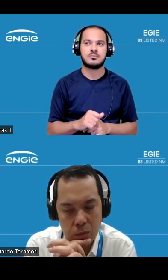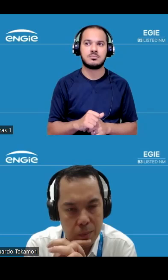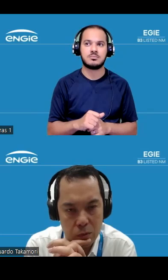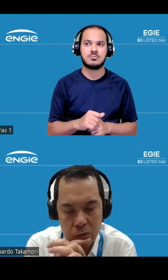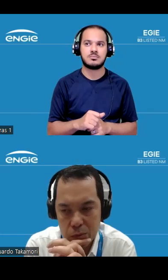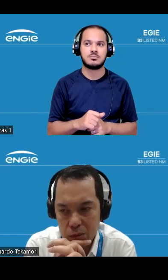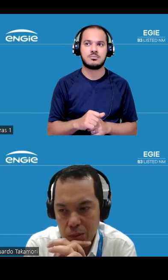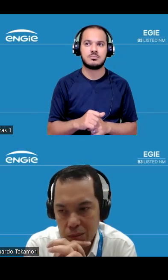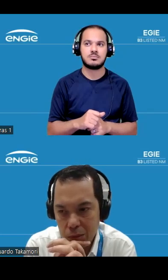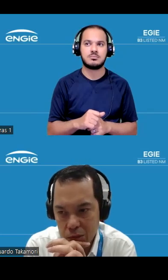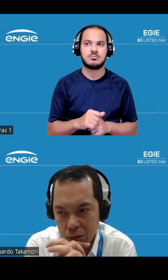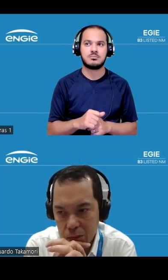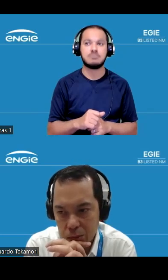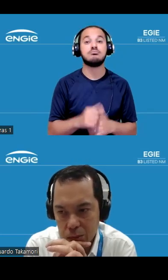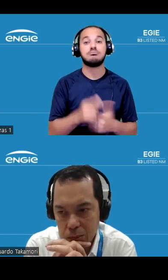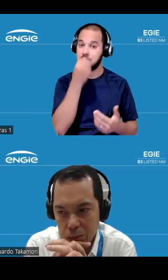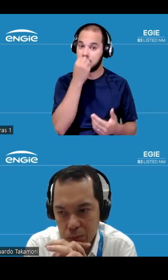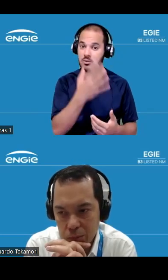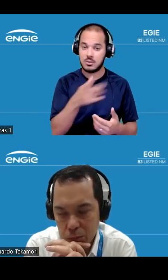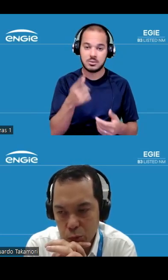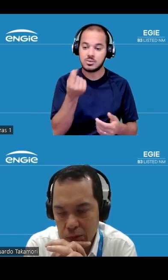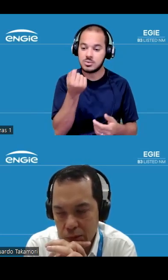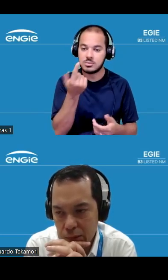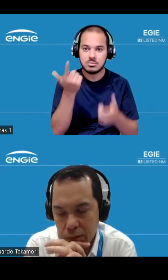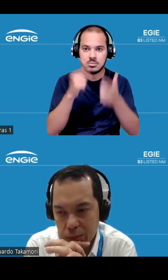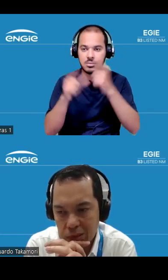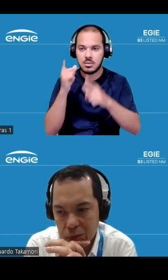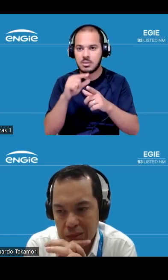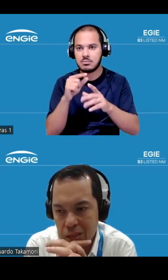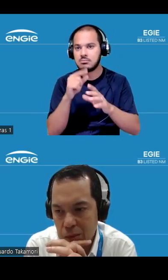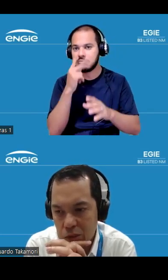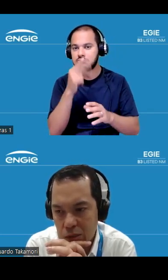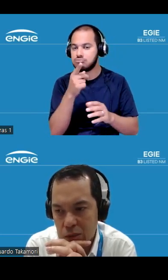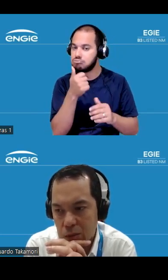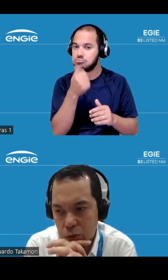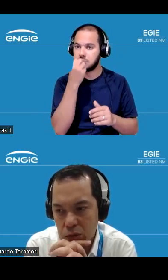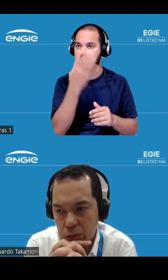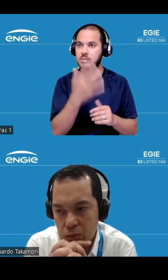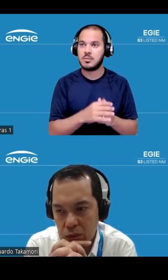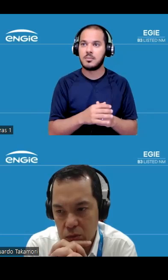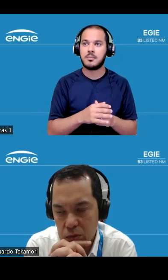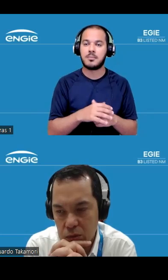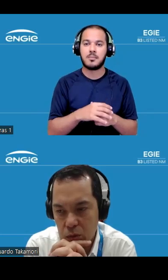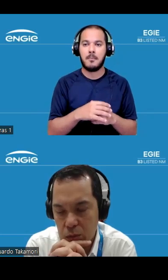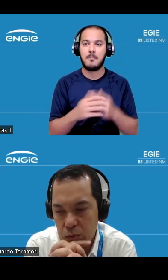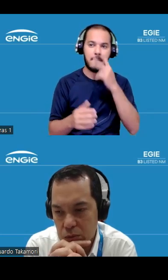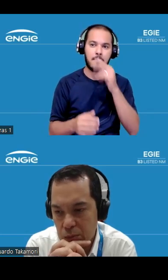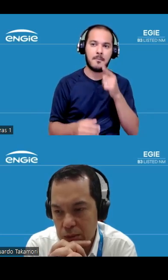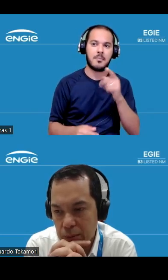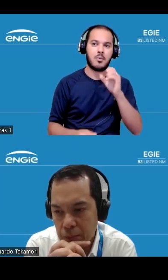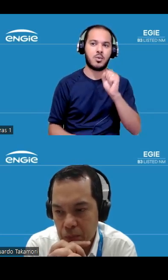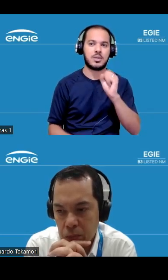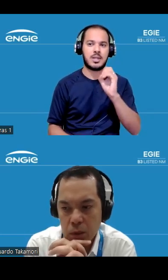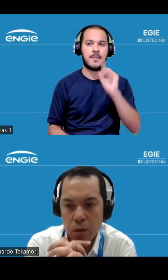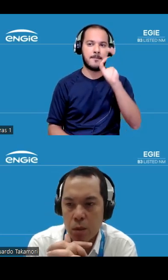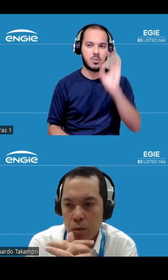tem uma contribuição basicamente nula aqui então basicamente a geração aqui os 80% da contribuição de